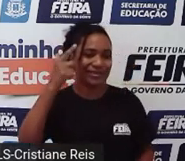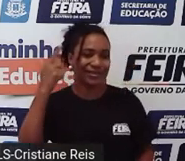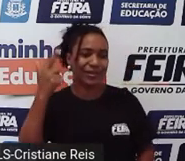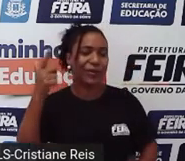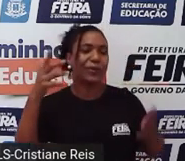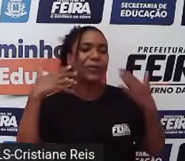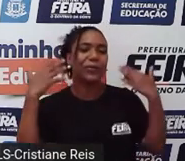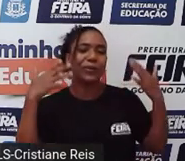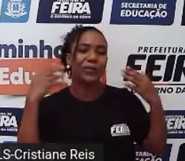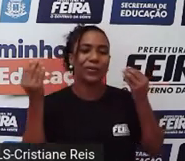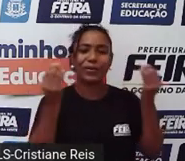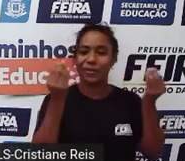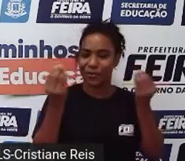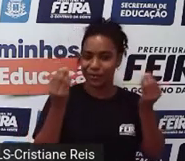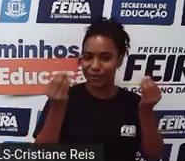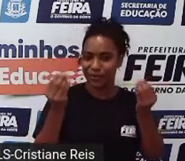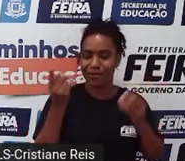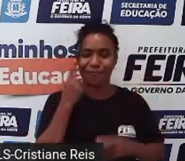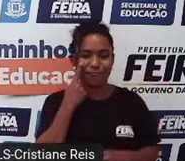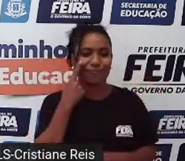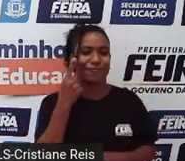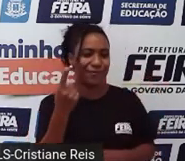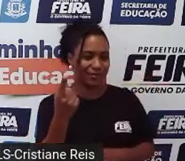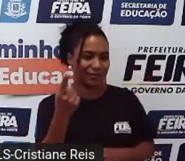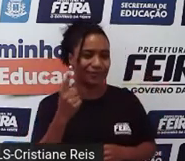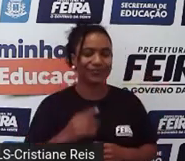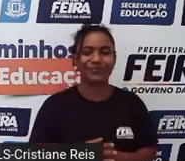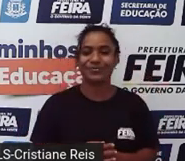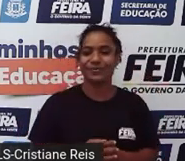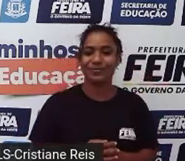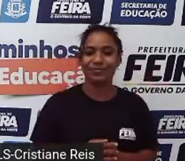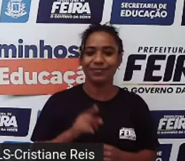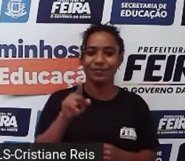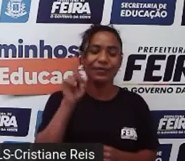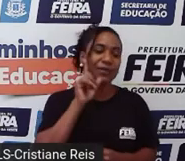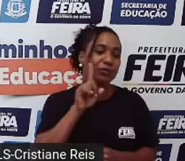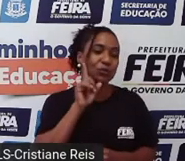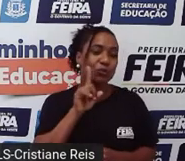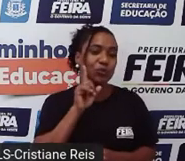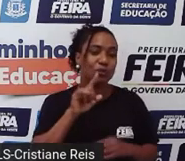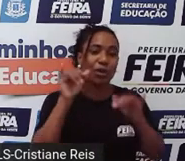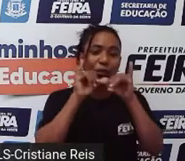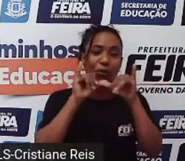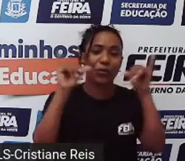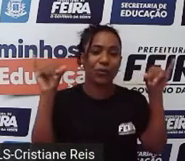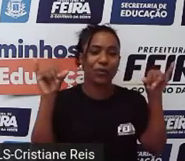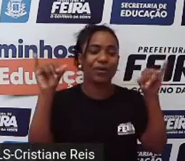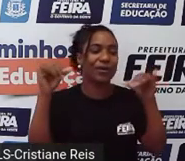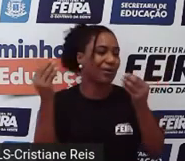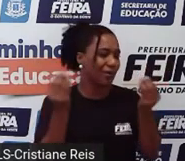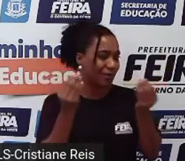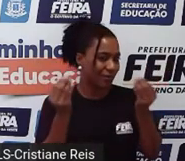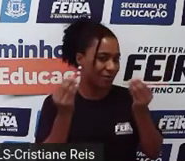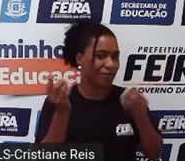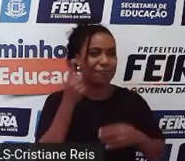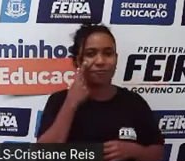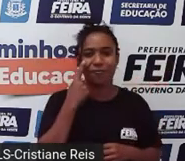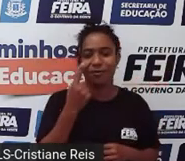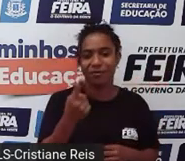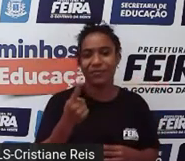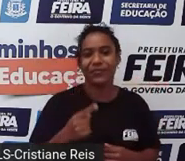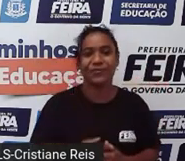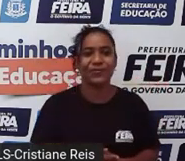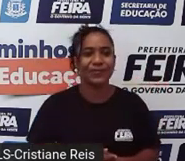como é que essa previsão do tempo, ela é divulgada nesse país. Então, observem que aqui eles